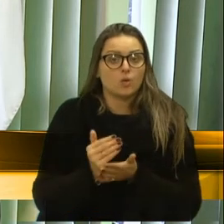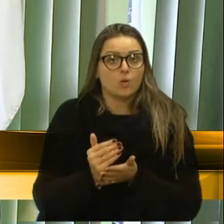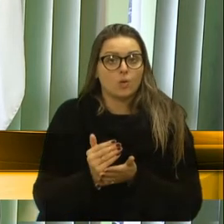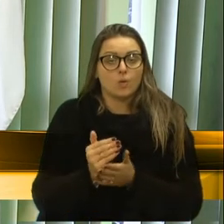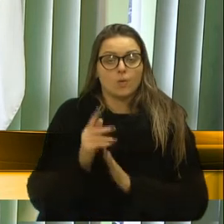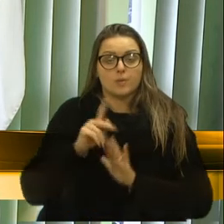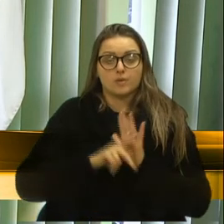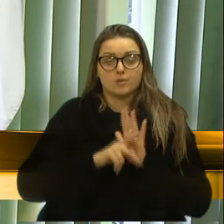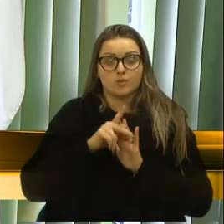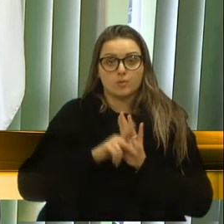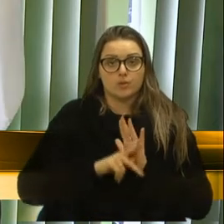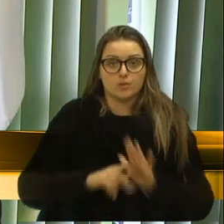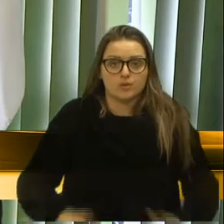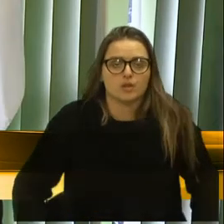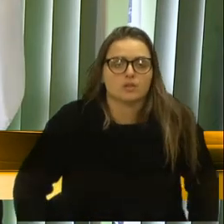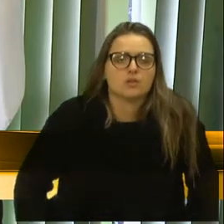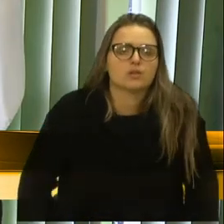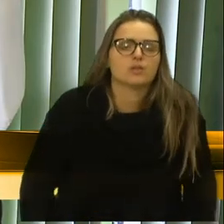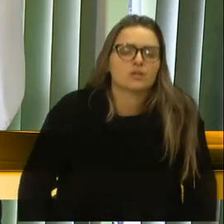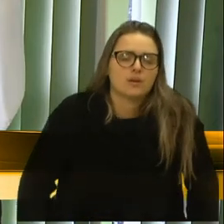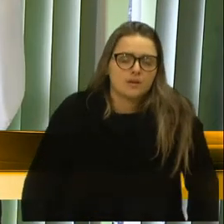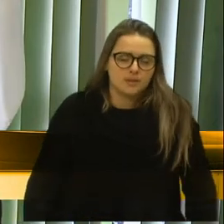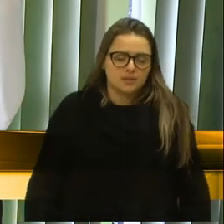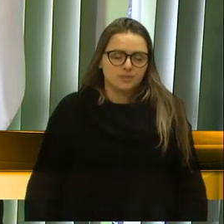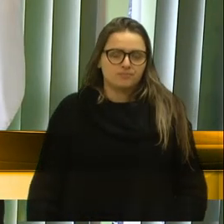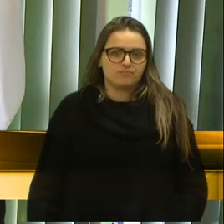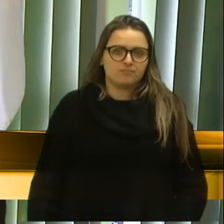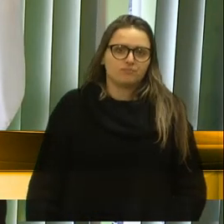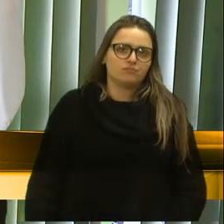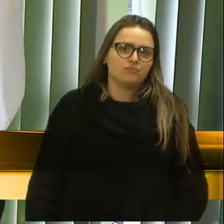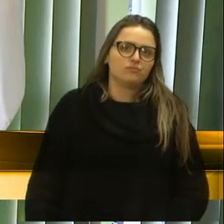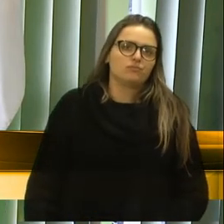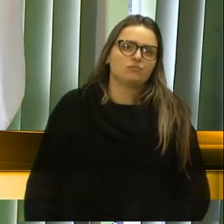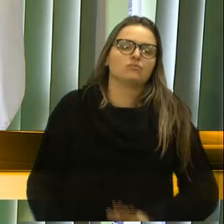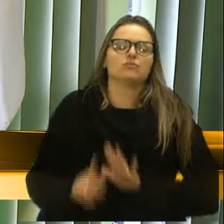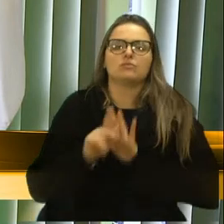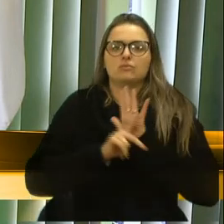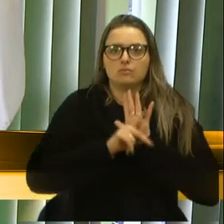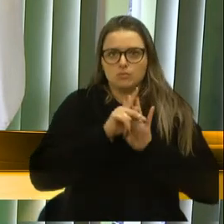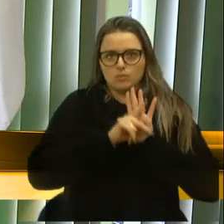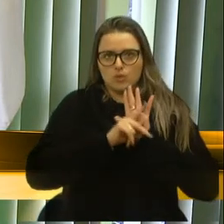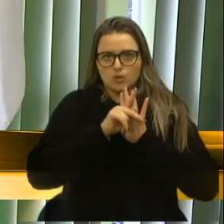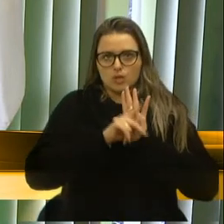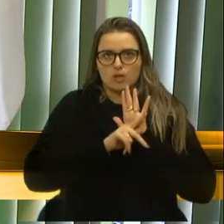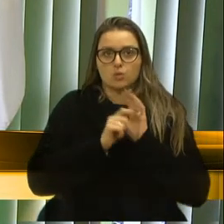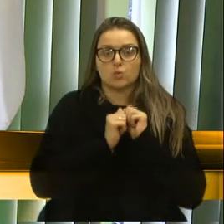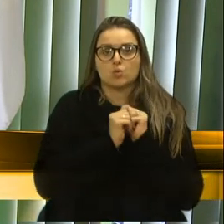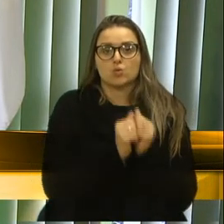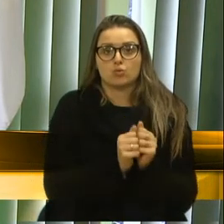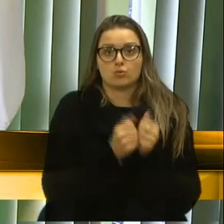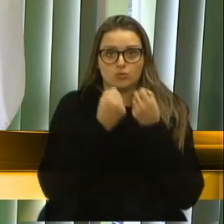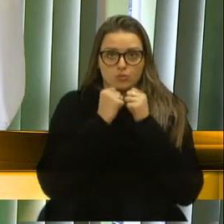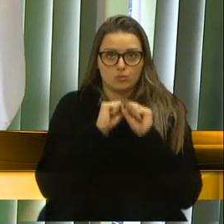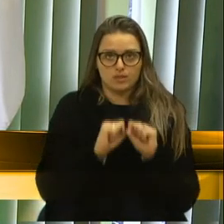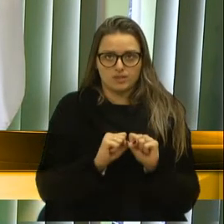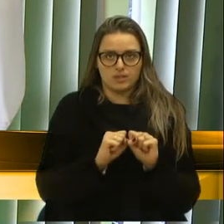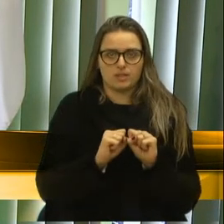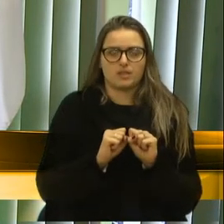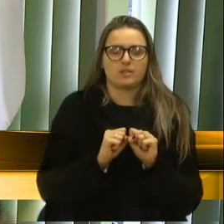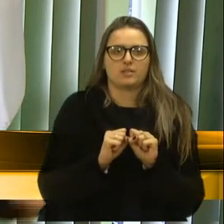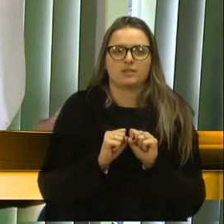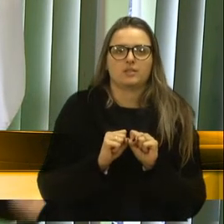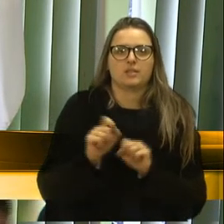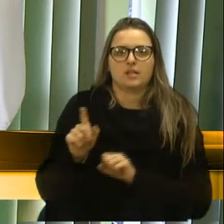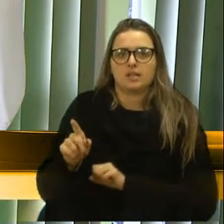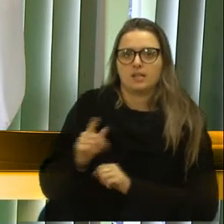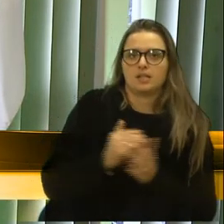projeto aí que é uma ação em conjunto com a Secretaria. Ele